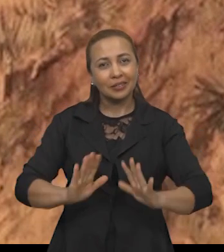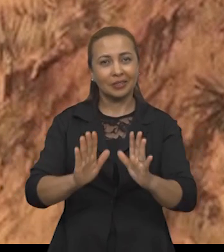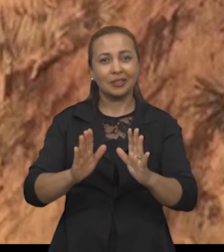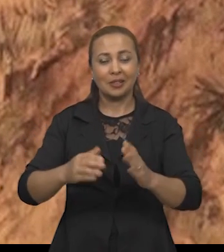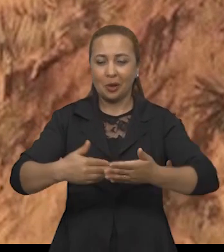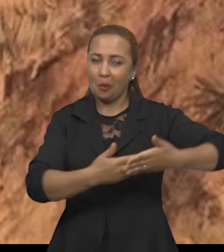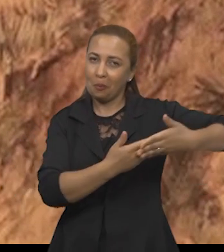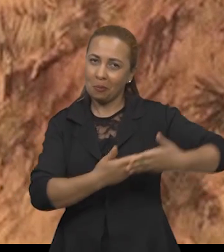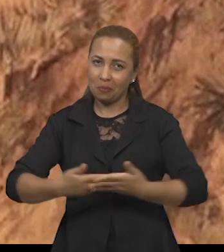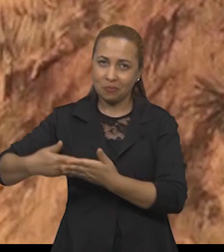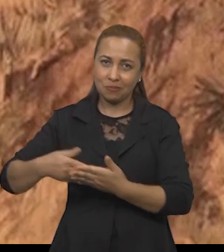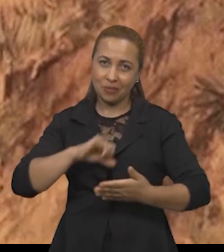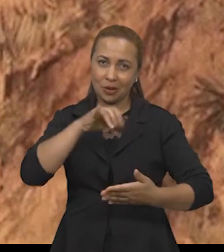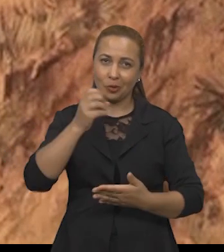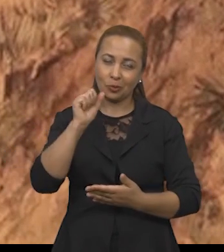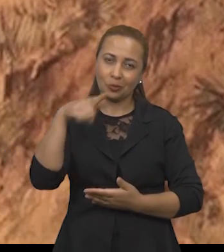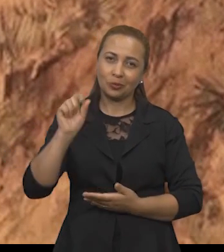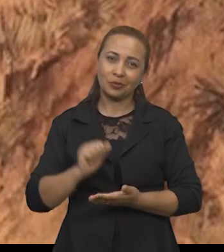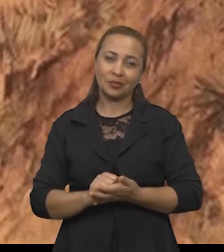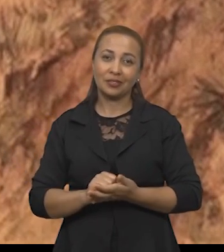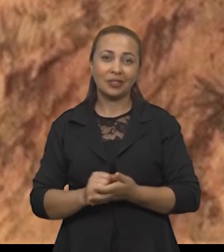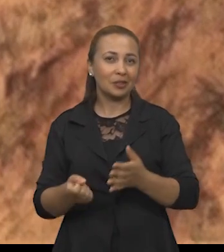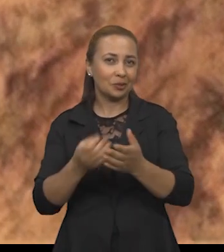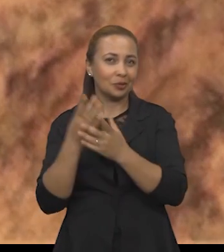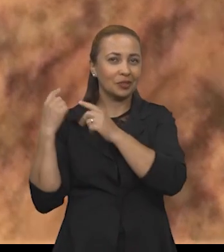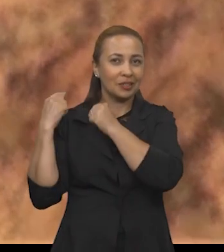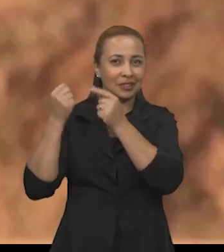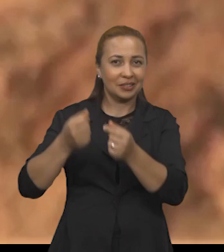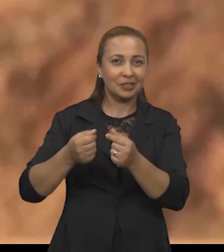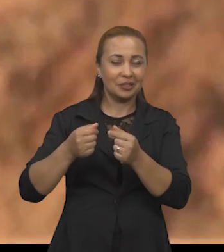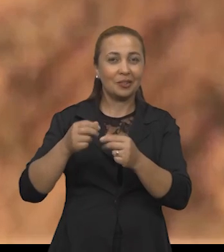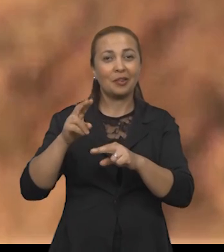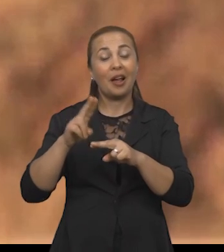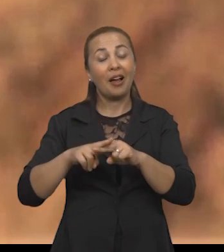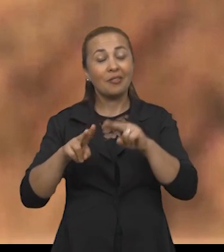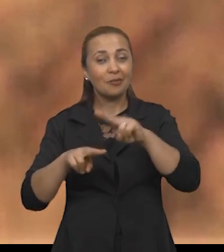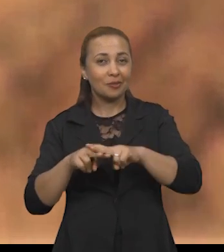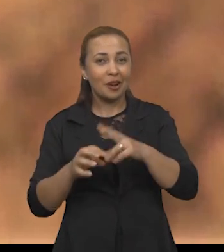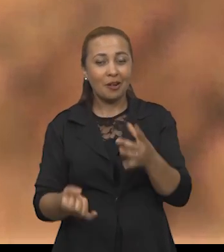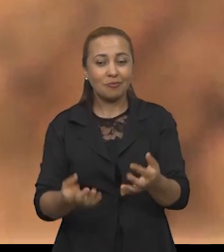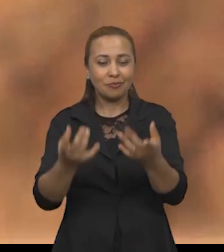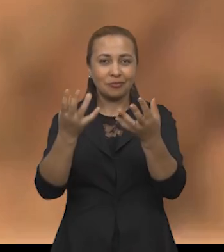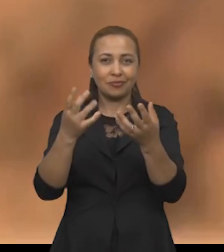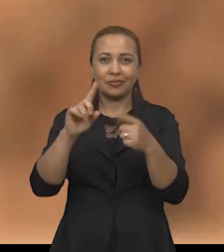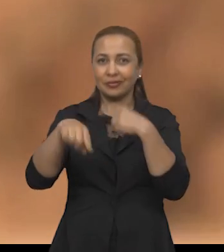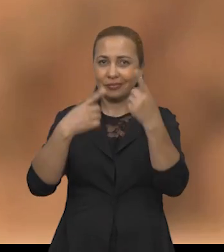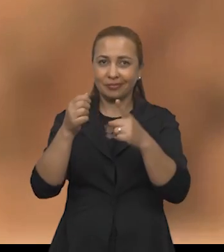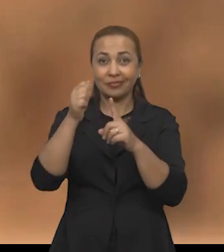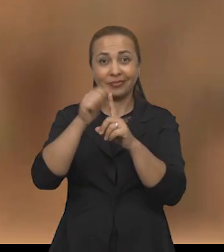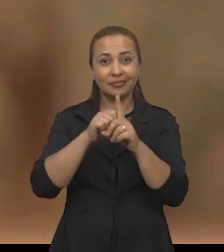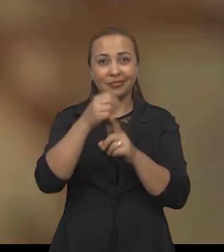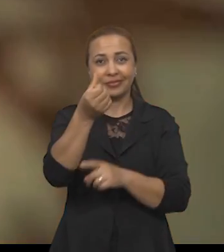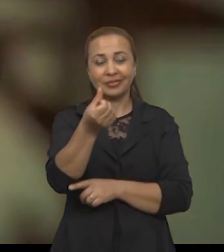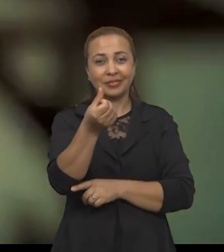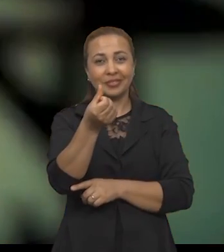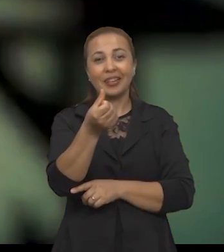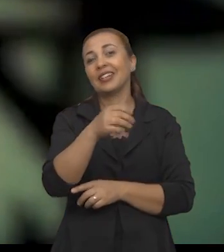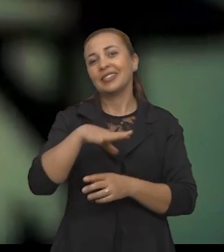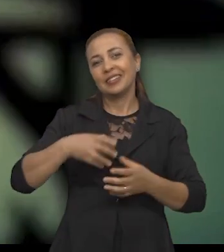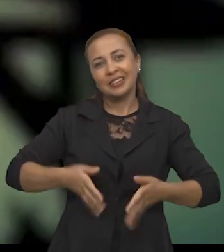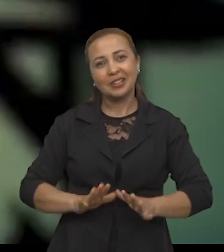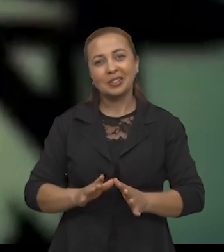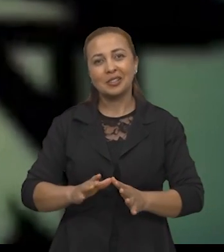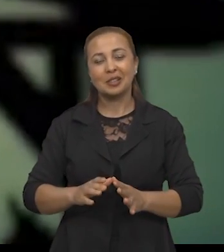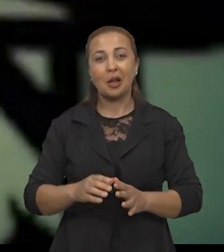nascer. E aí vem a tradição da fogueira. Olha que interessante, depois de seis meses, nasce